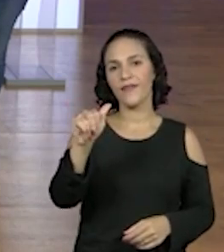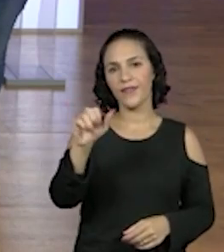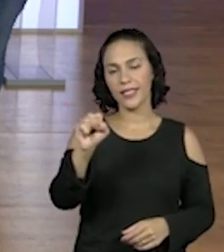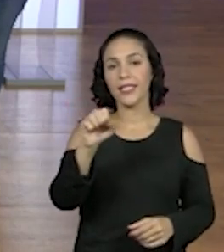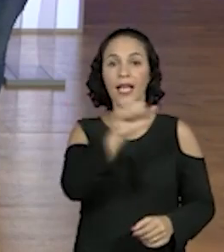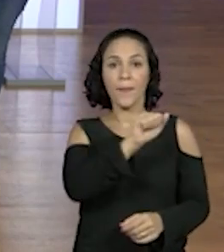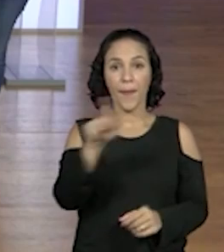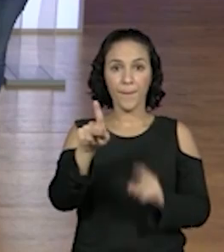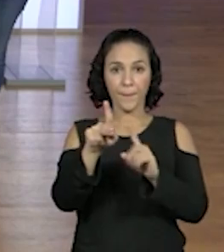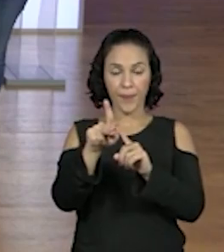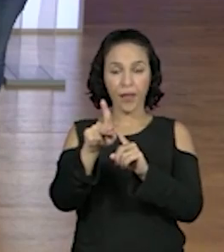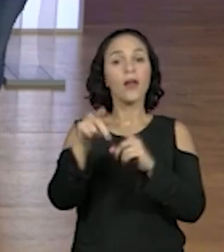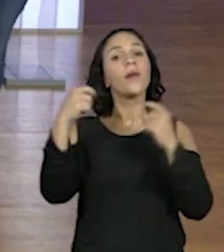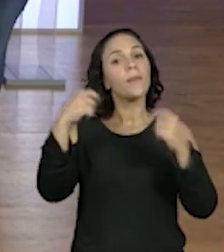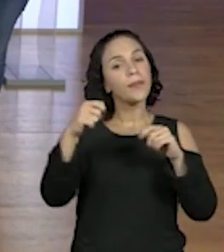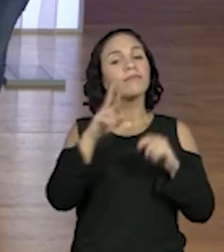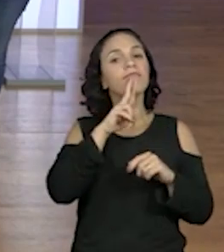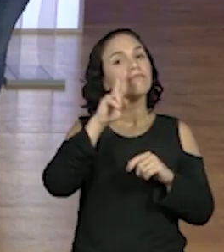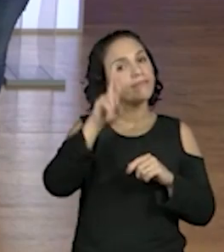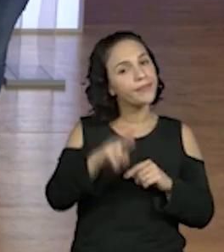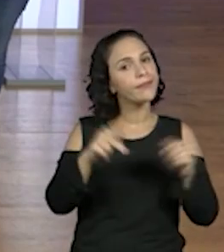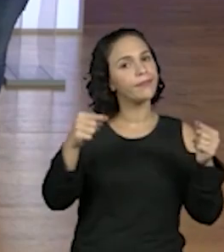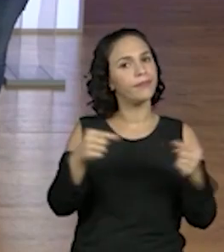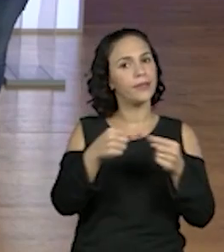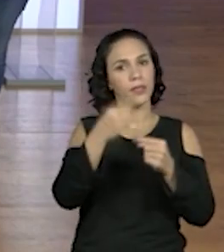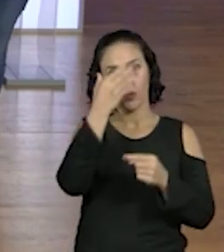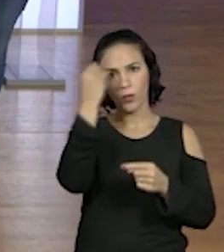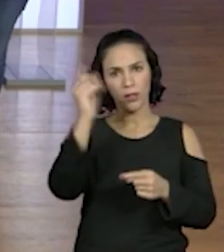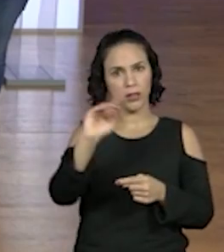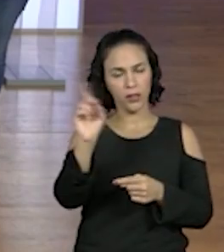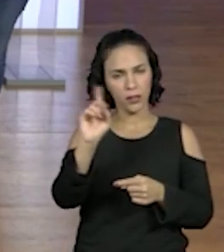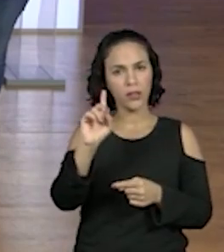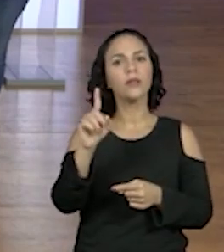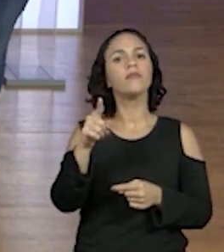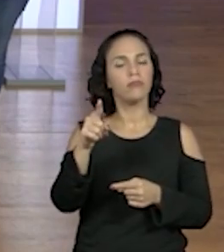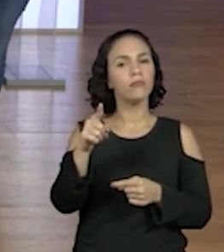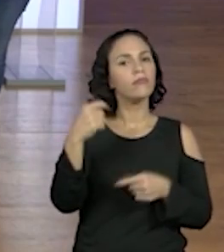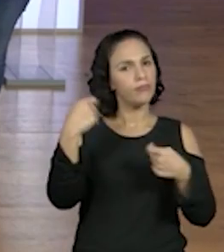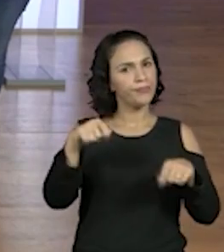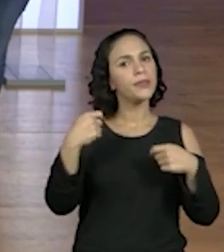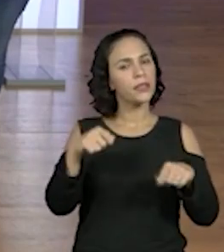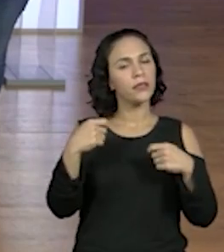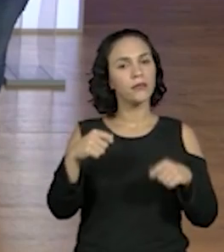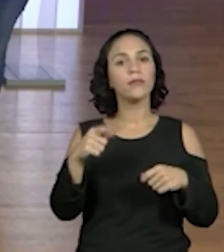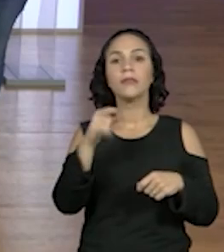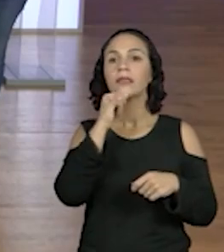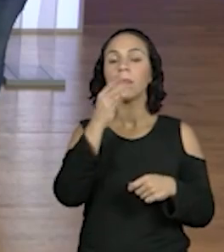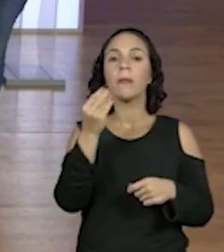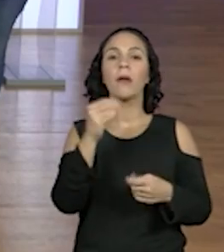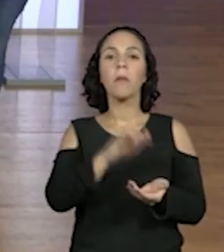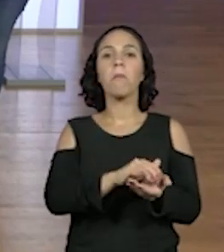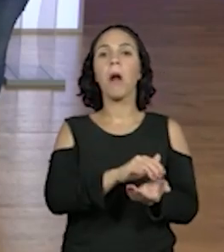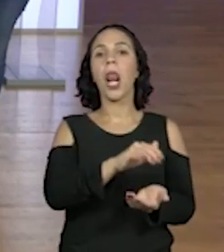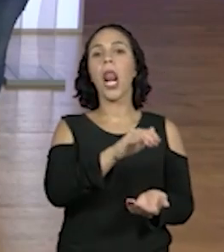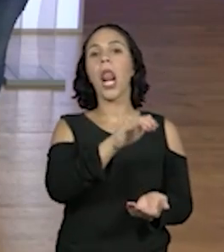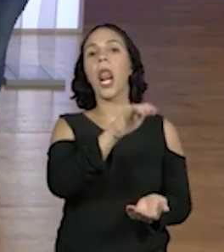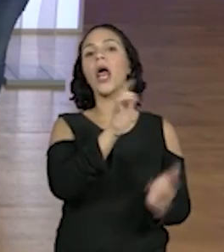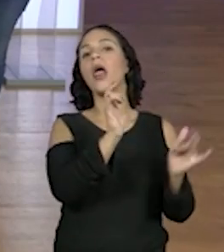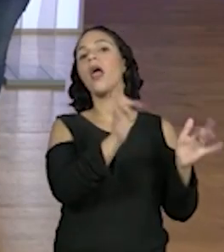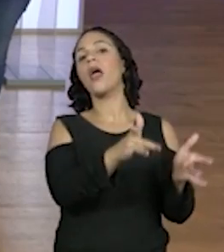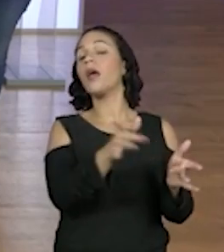criançada, vocês têm a questão para ser respondida. Não deixem de fazer as tarefas. Elas não podem acumular, não é?